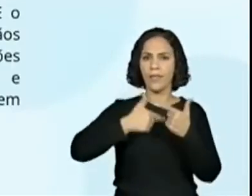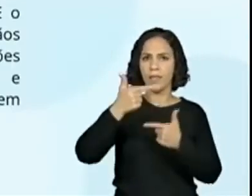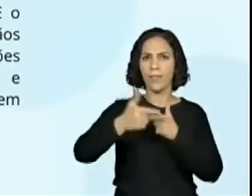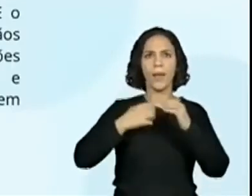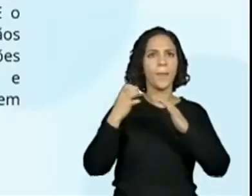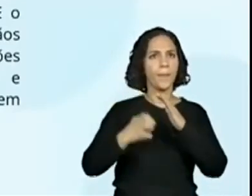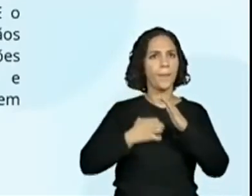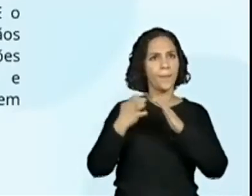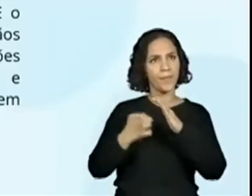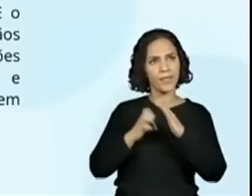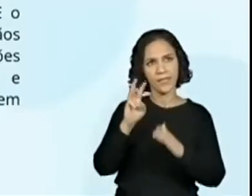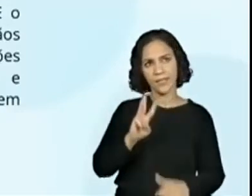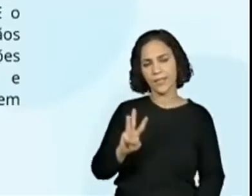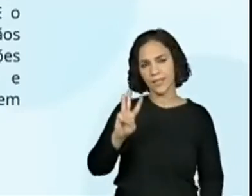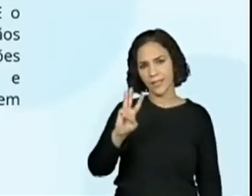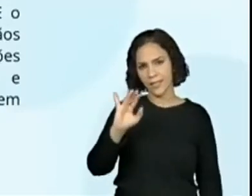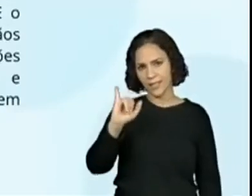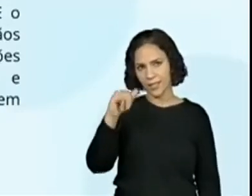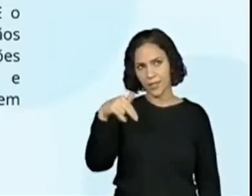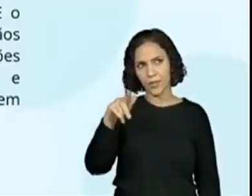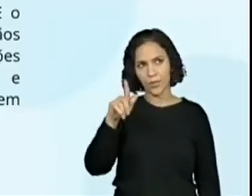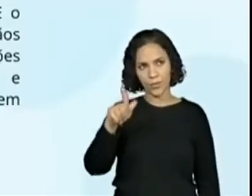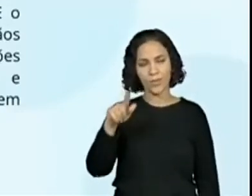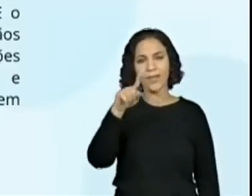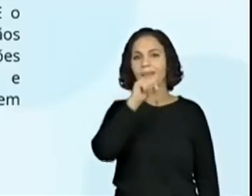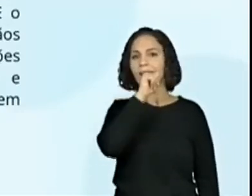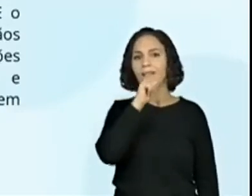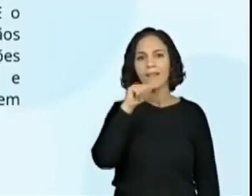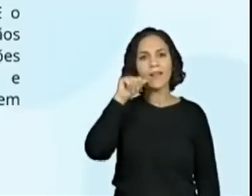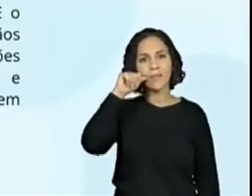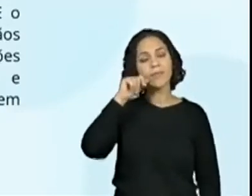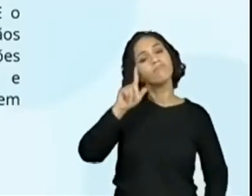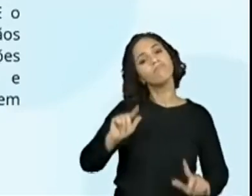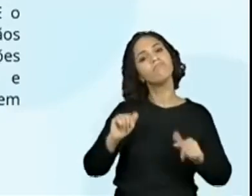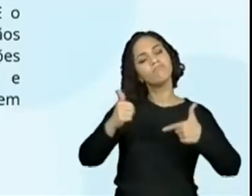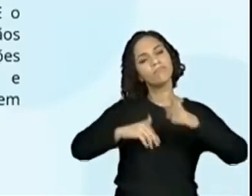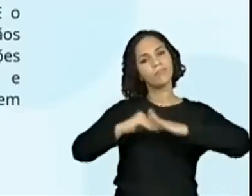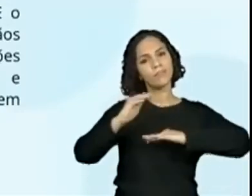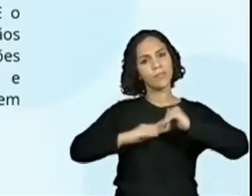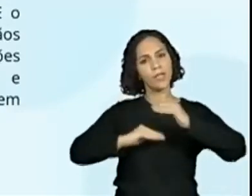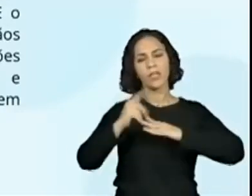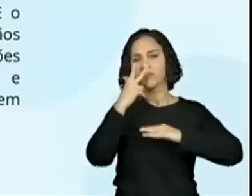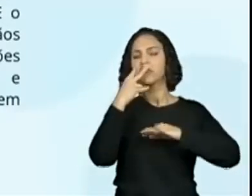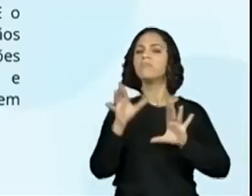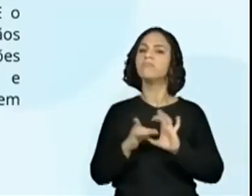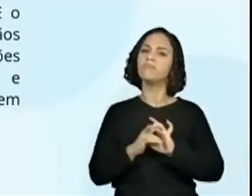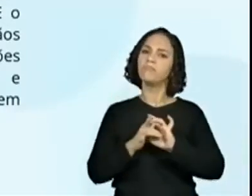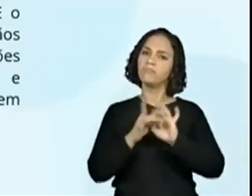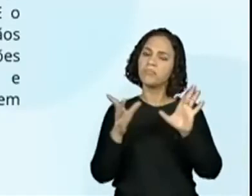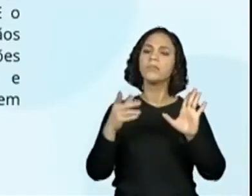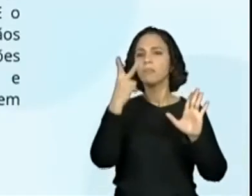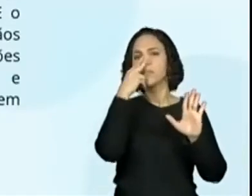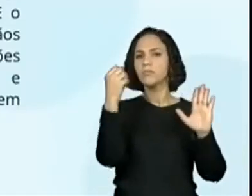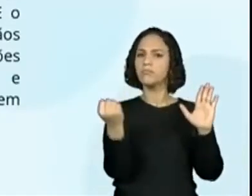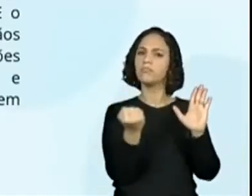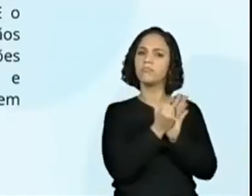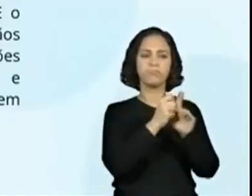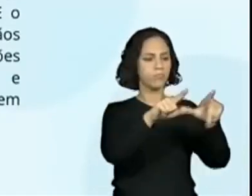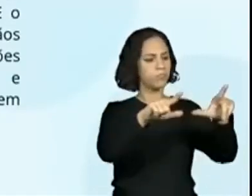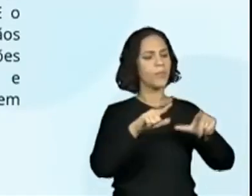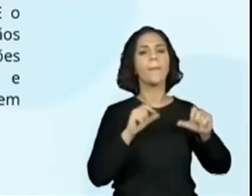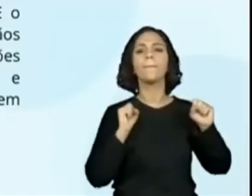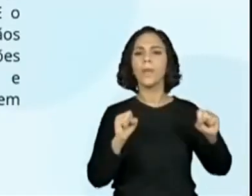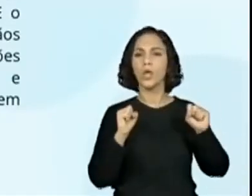empresa. Então foi ele que também pôs essa ideia em prática, legalizou, ganhou o certificado, muito